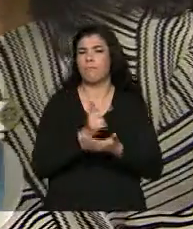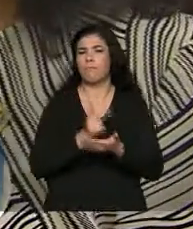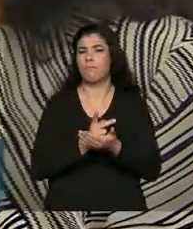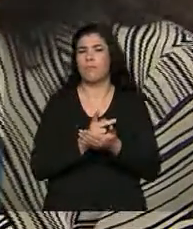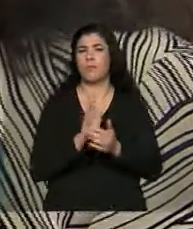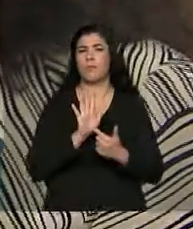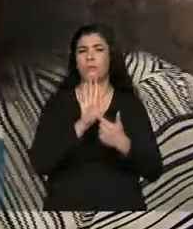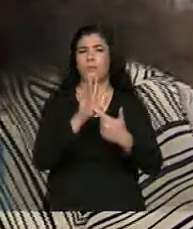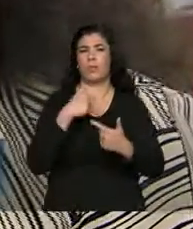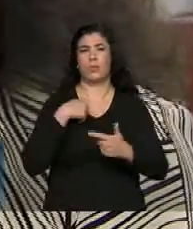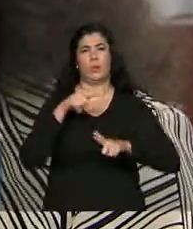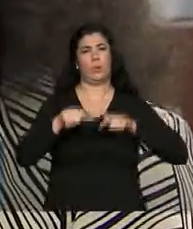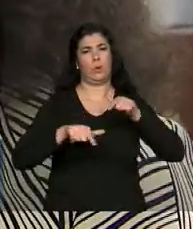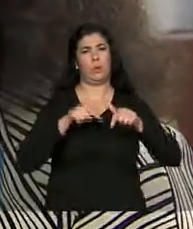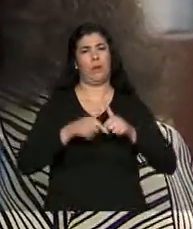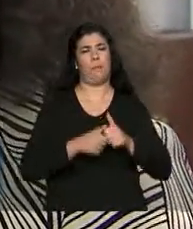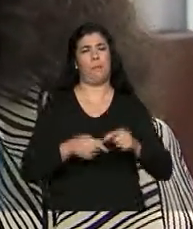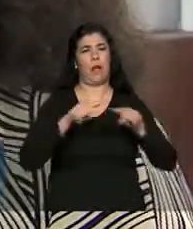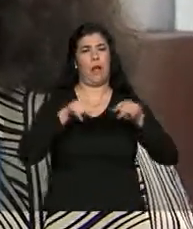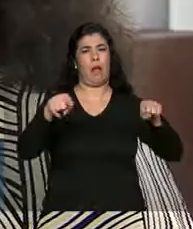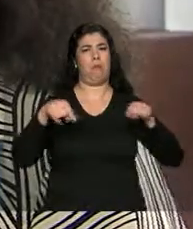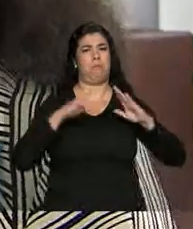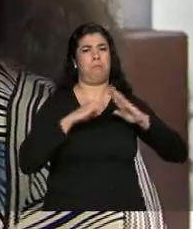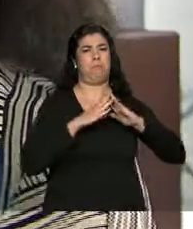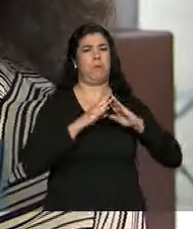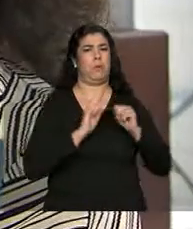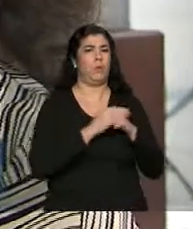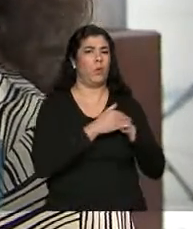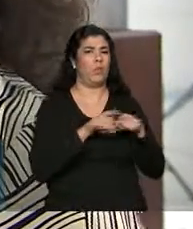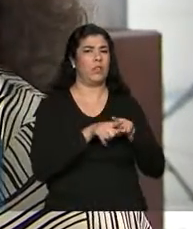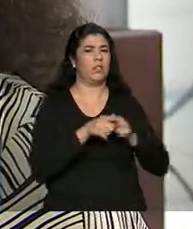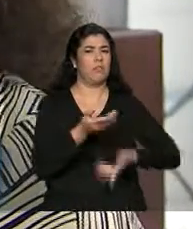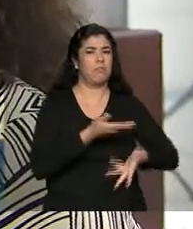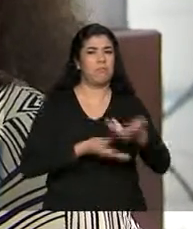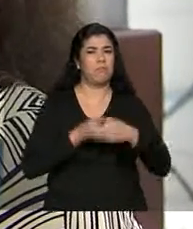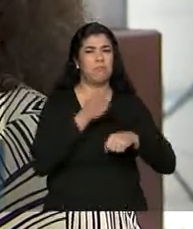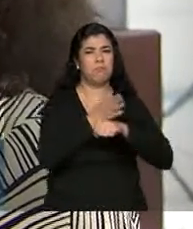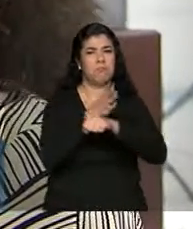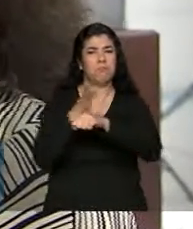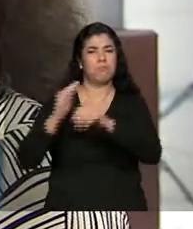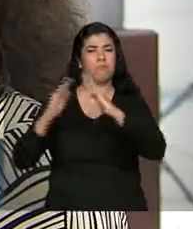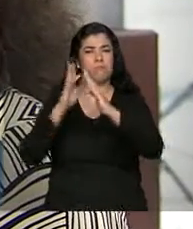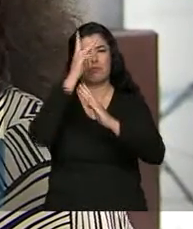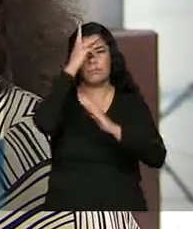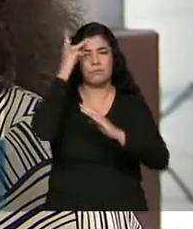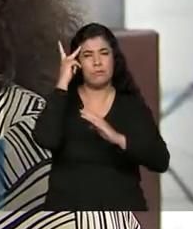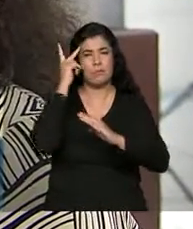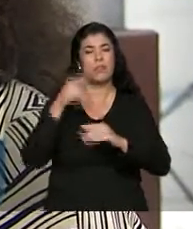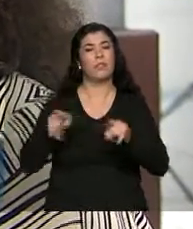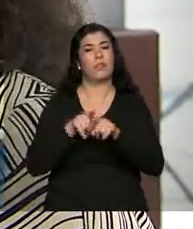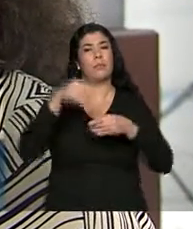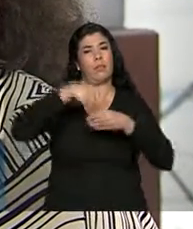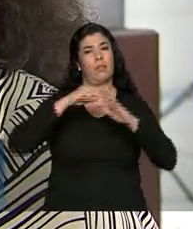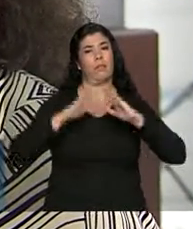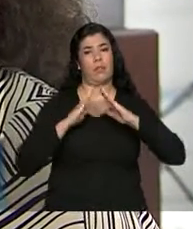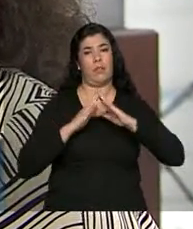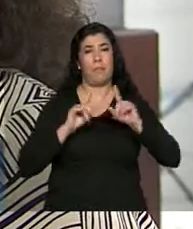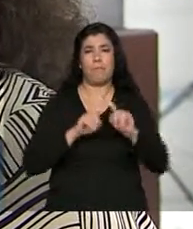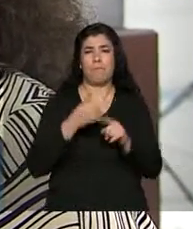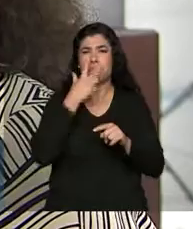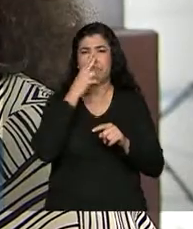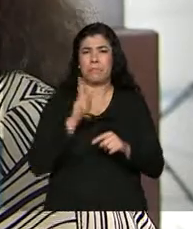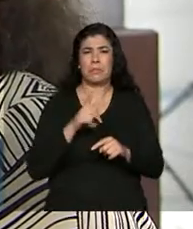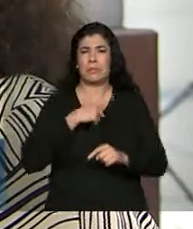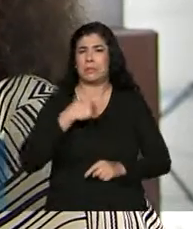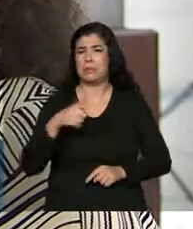impressão que é um trabalho de fundo de quintal. Então, eu atendia domicílio, atendia também na minha residência, mas parece